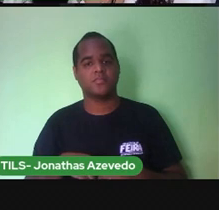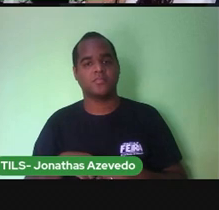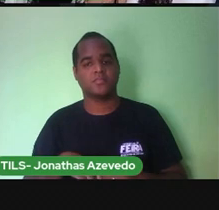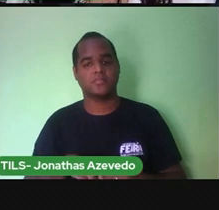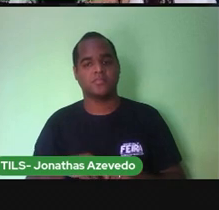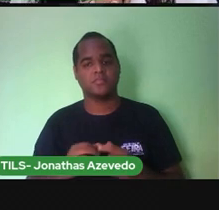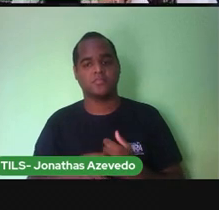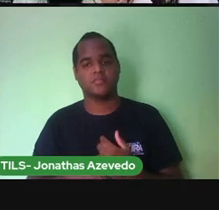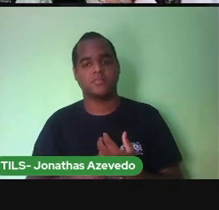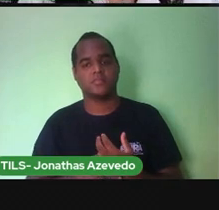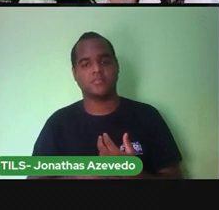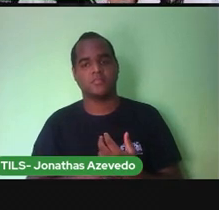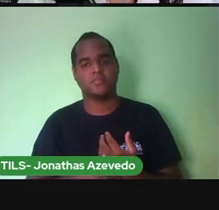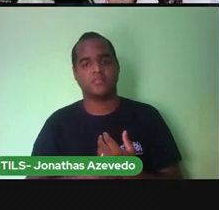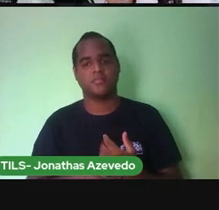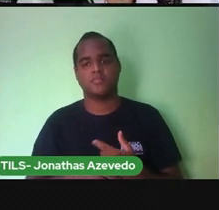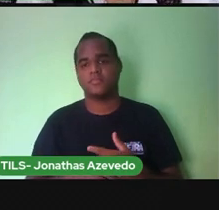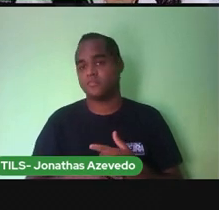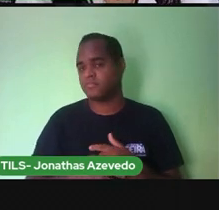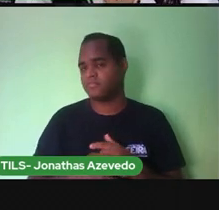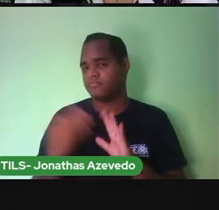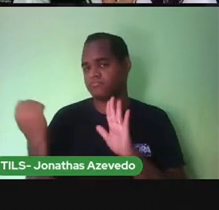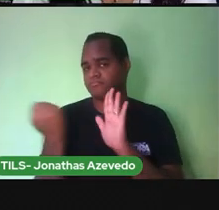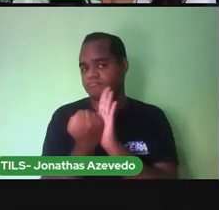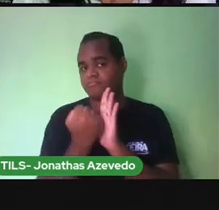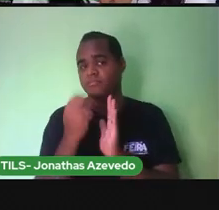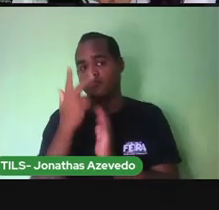Documentos e os registros pessoais.